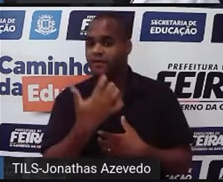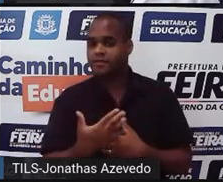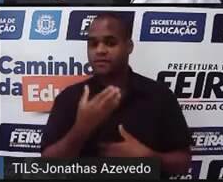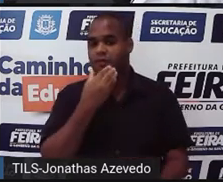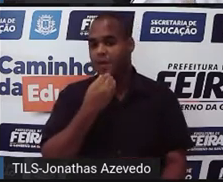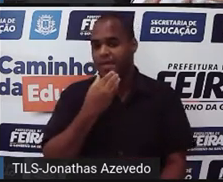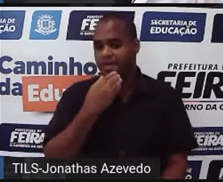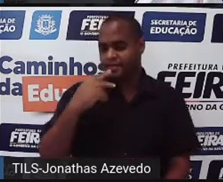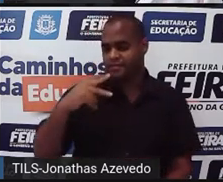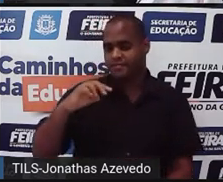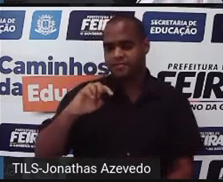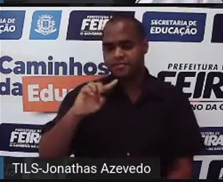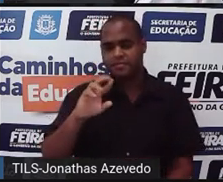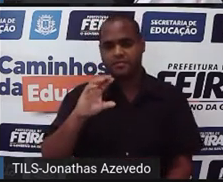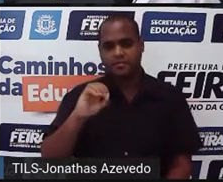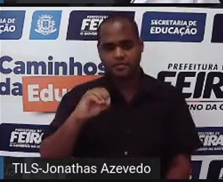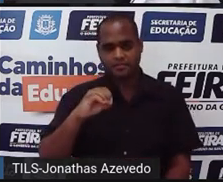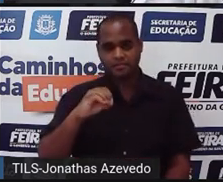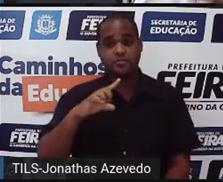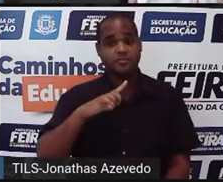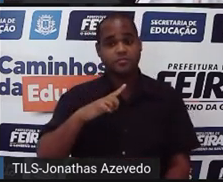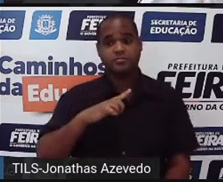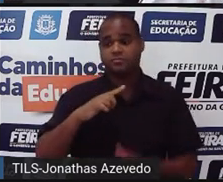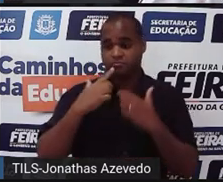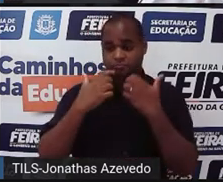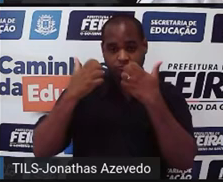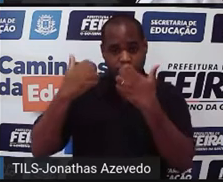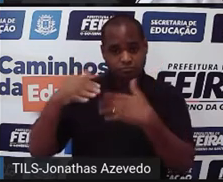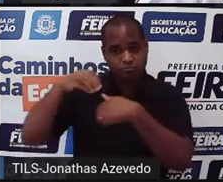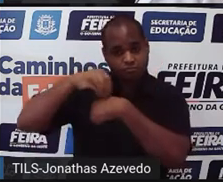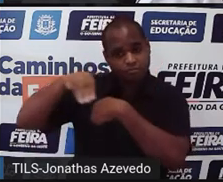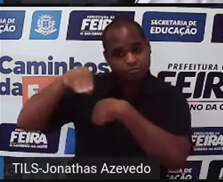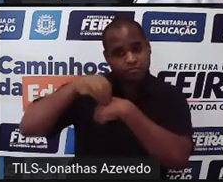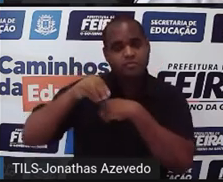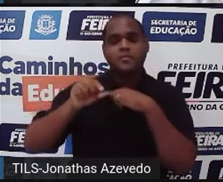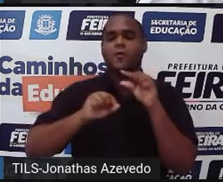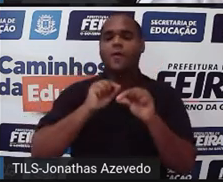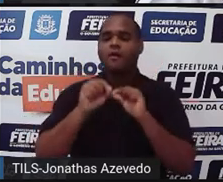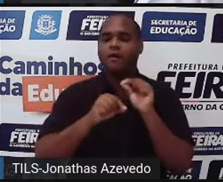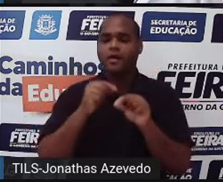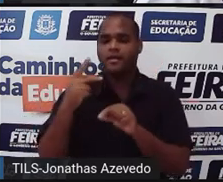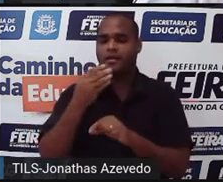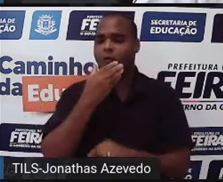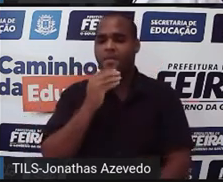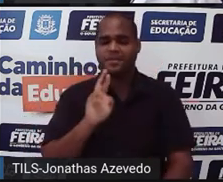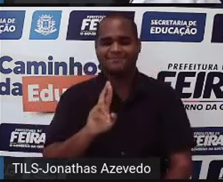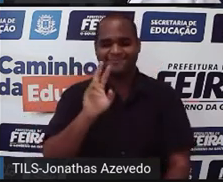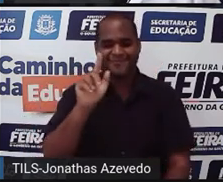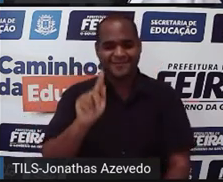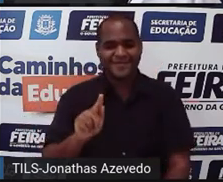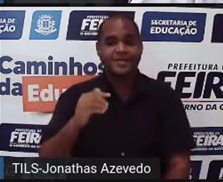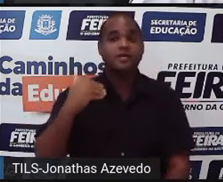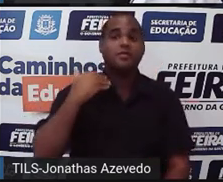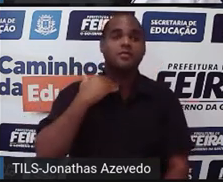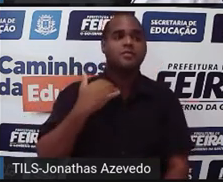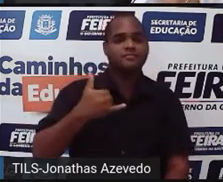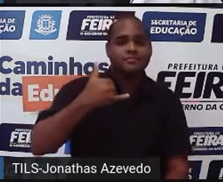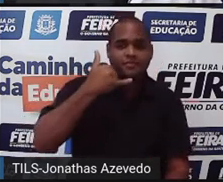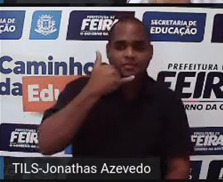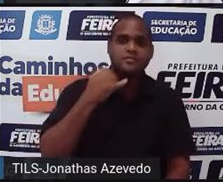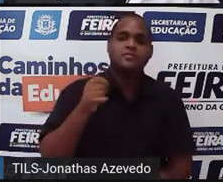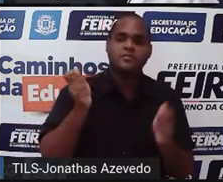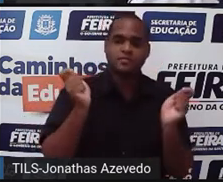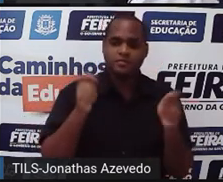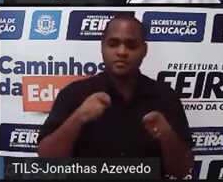alguém chamado Pedro e dando um recado para ele de que o gerente do banco. ligou. Esse